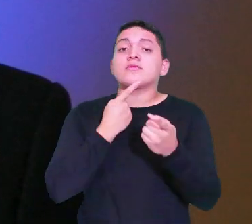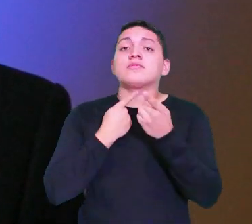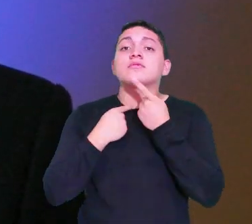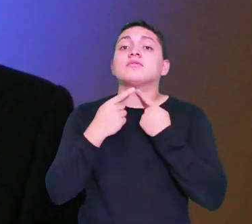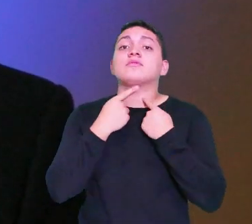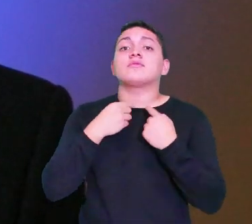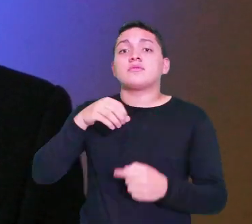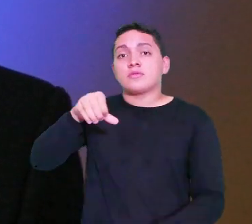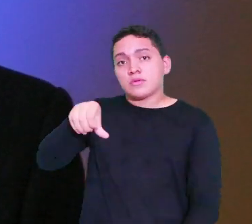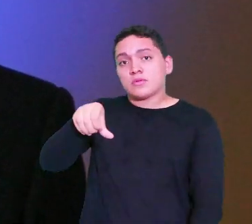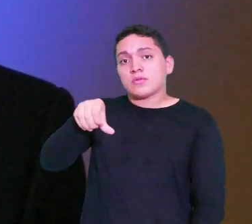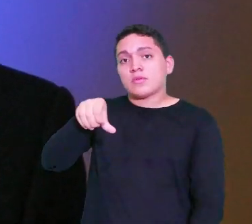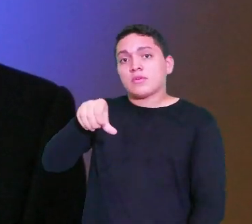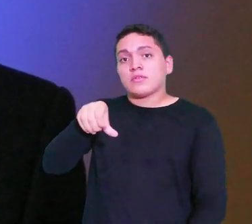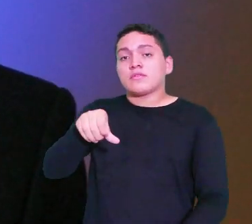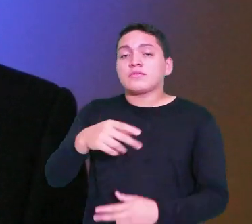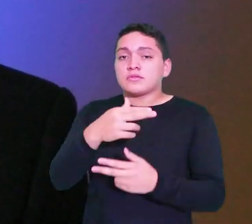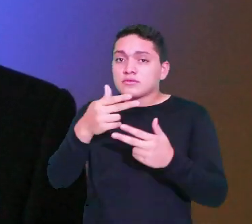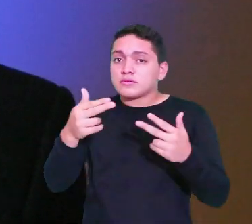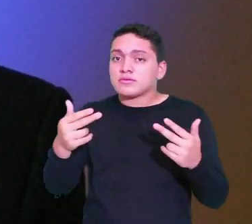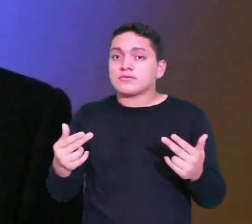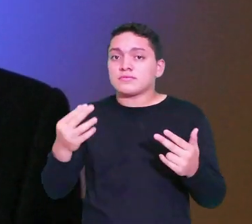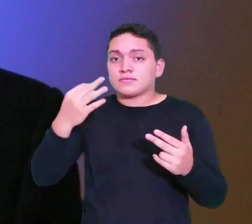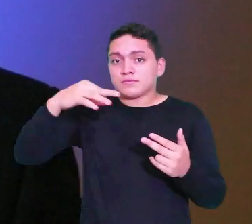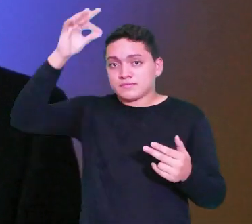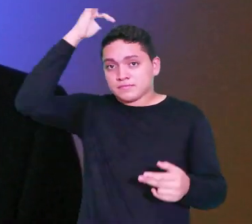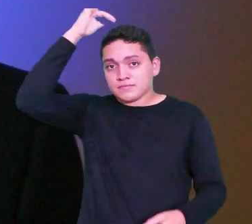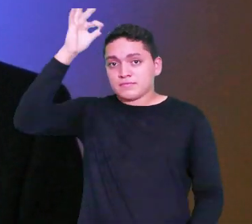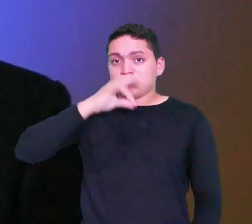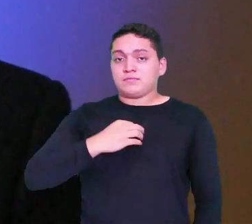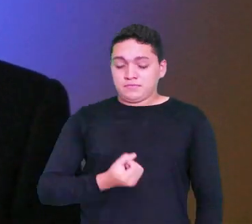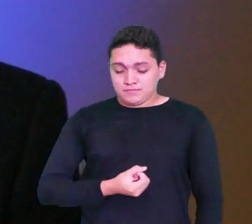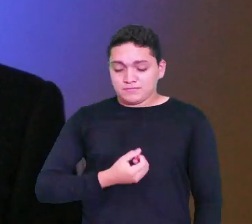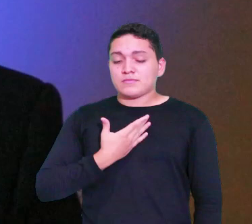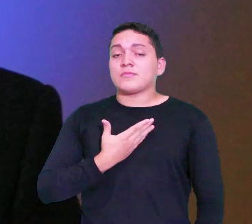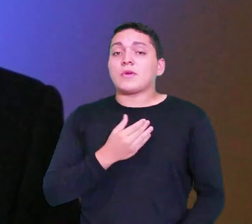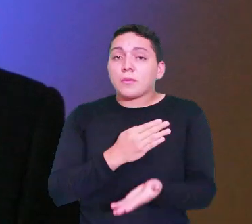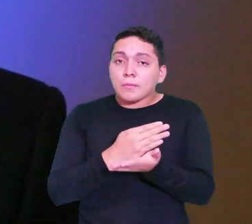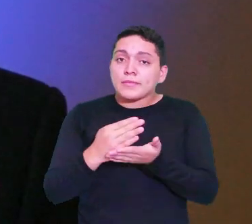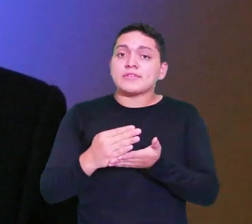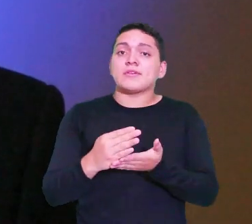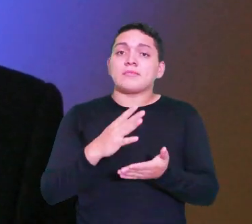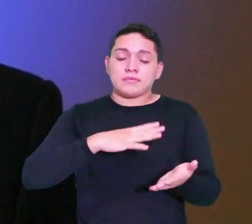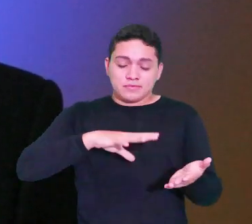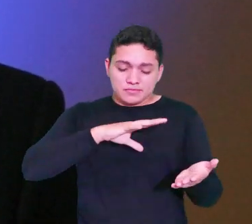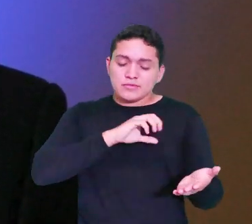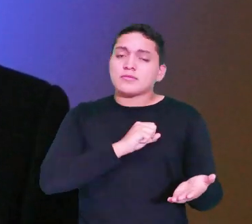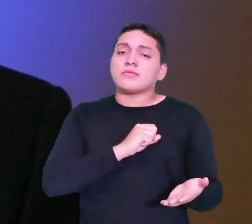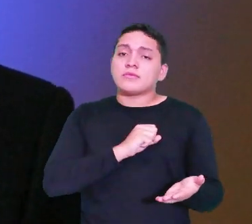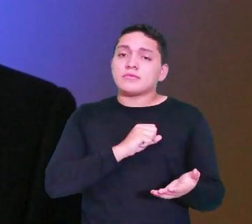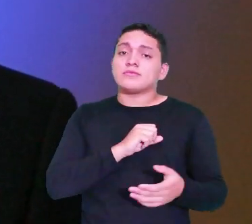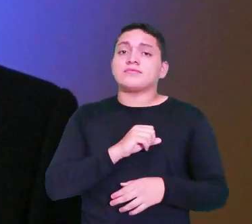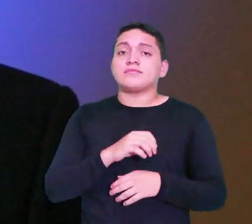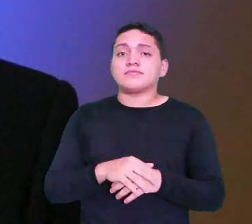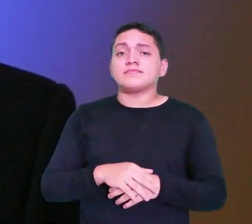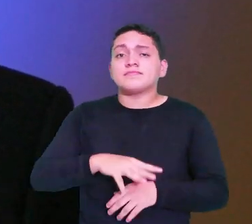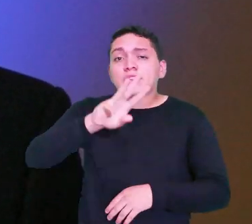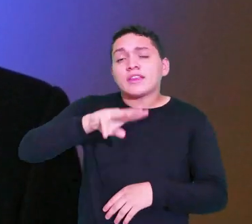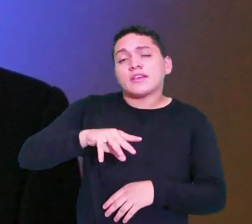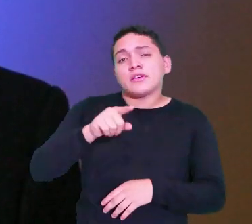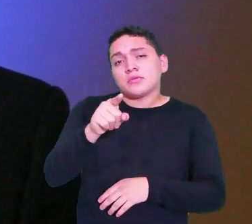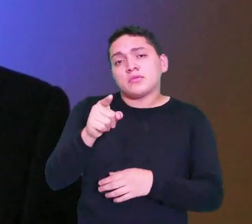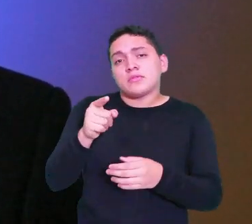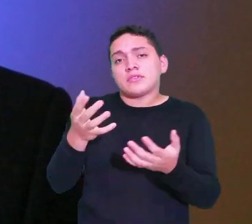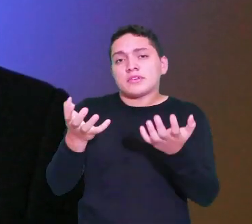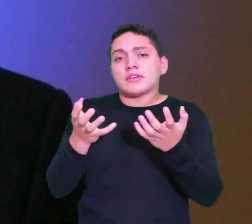elementos do fruto do espírito serão evidentes, a começar pelo amor. Quem você quer que